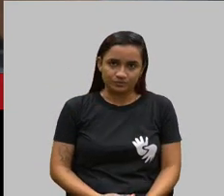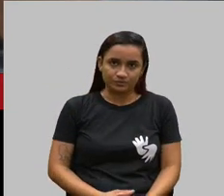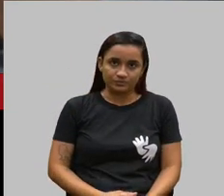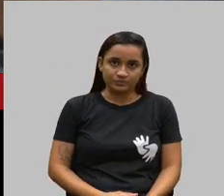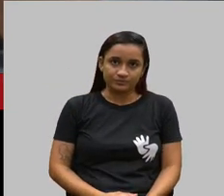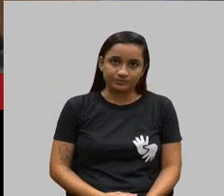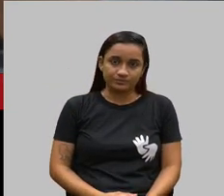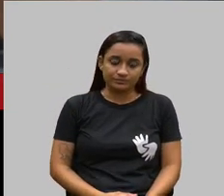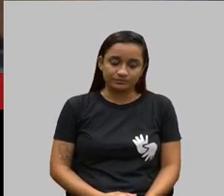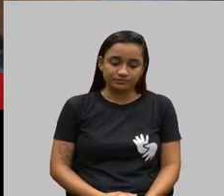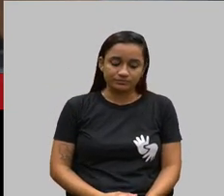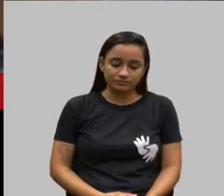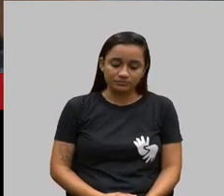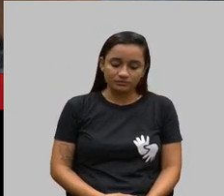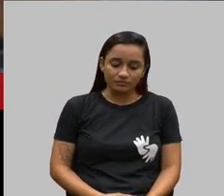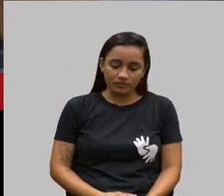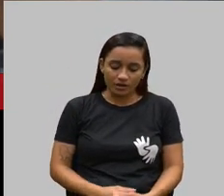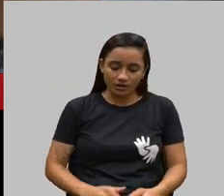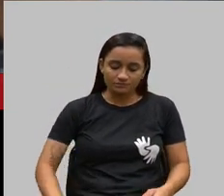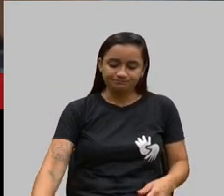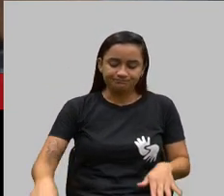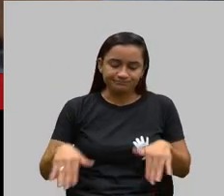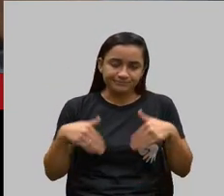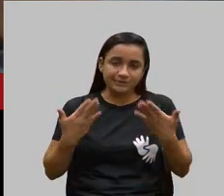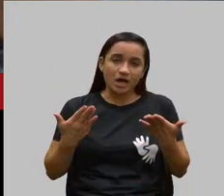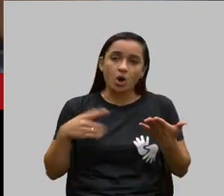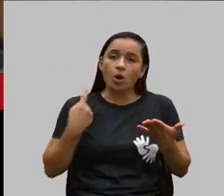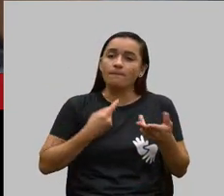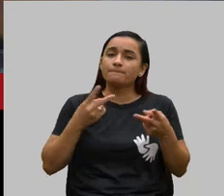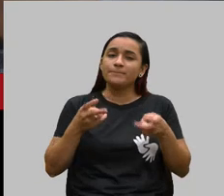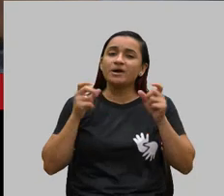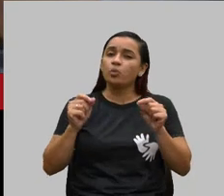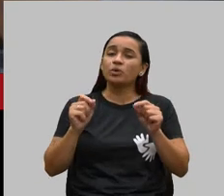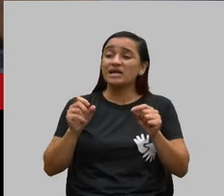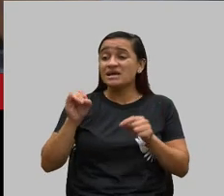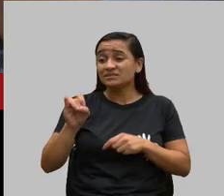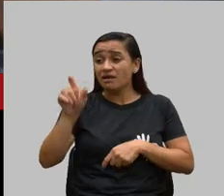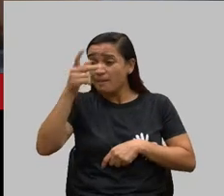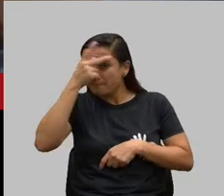E está ocorrendo esse fato que, quando a pessoa precisa, não tem.